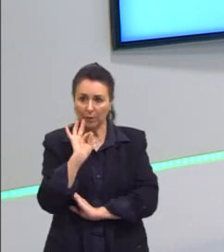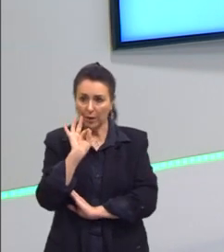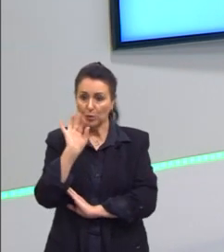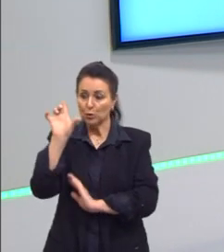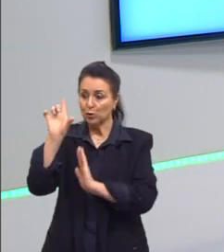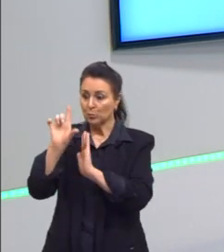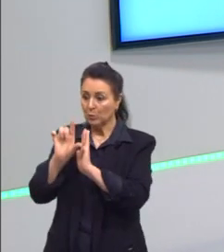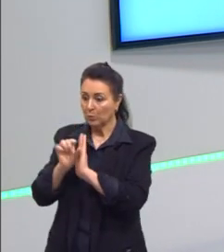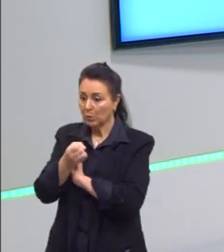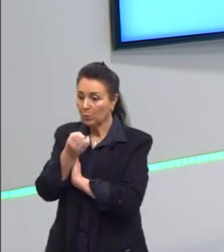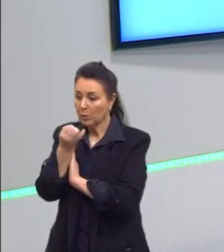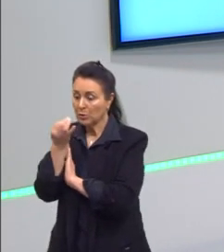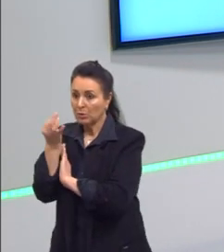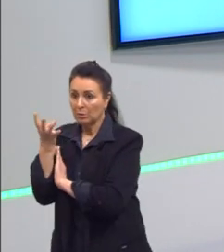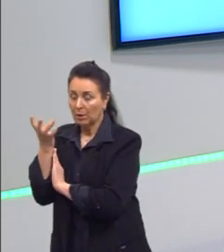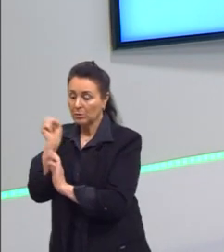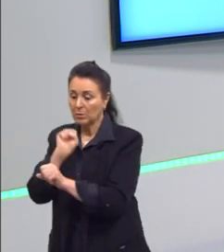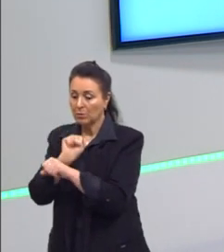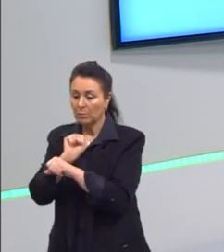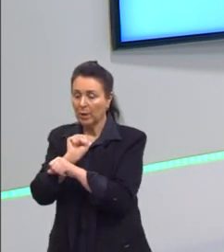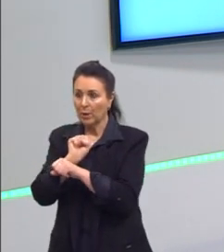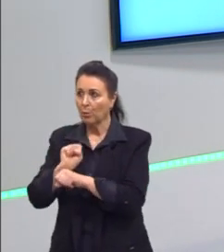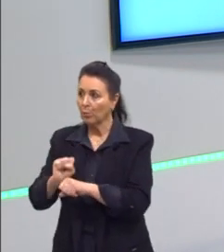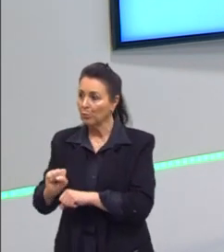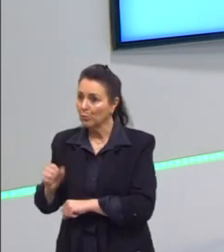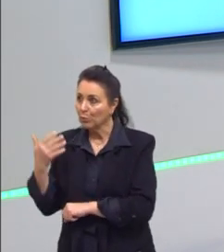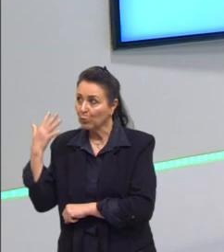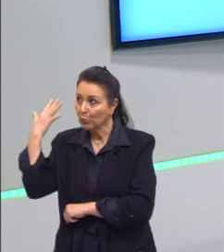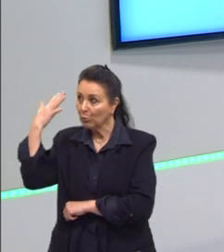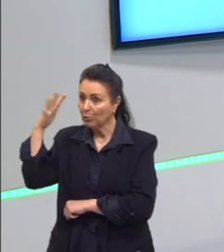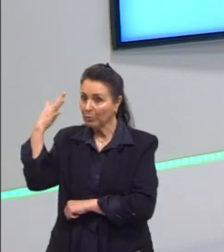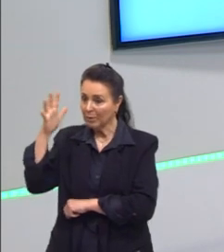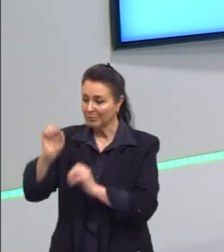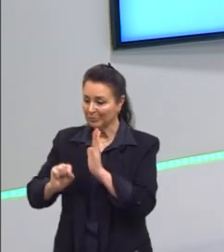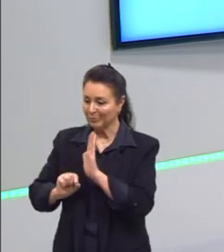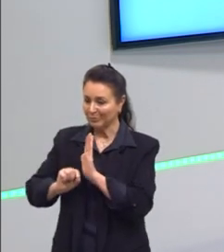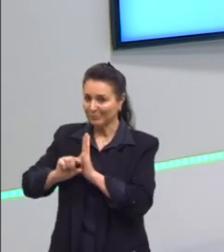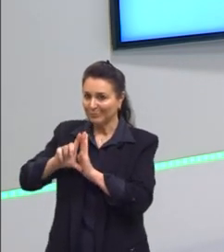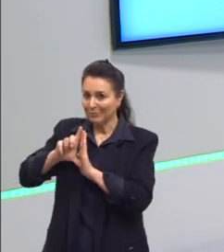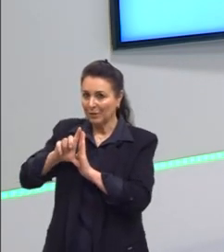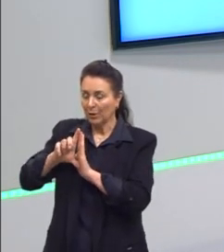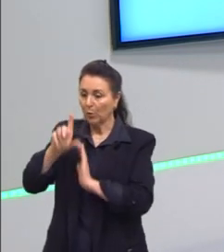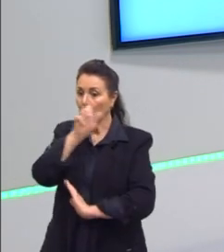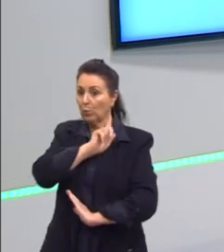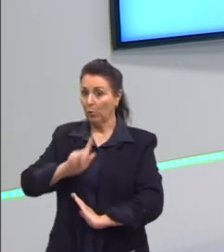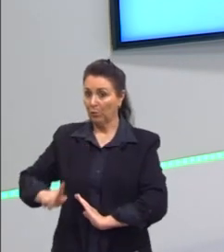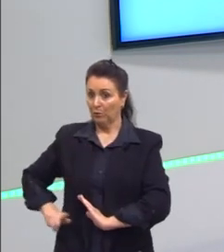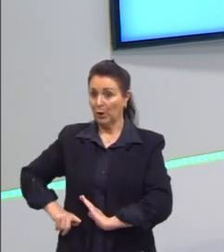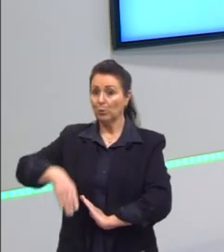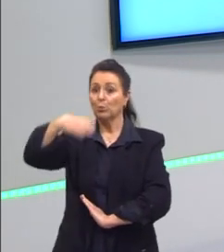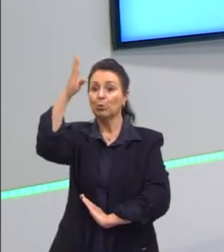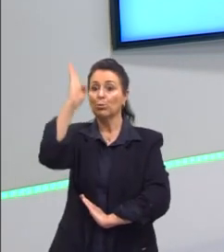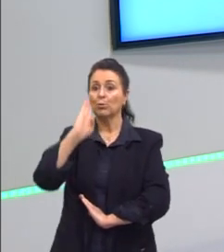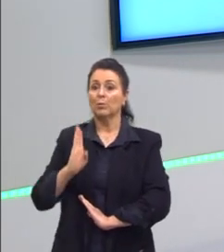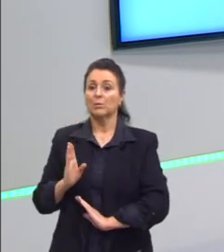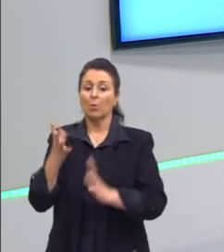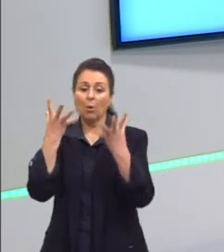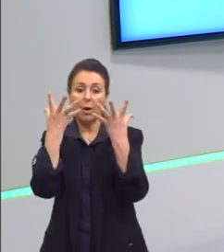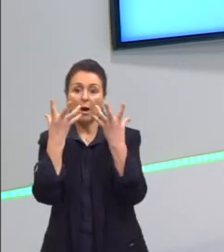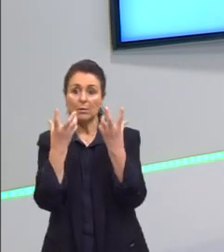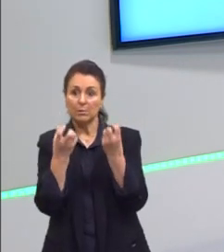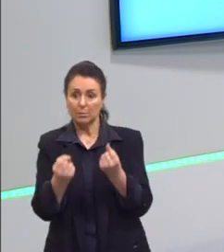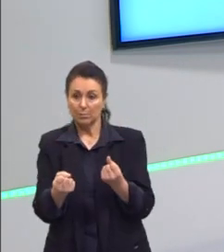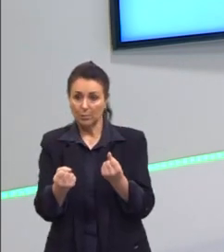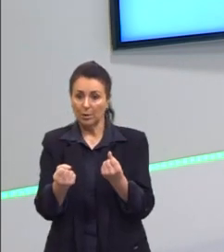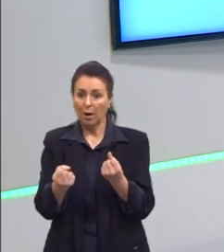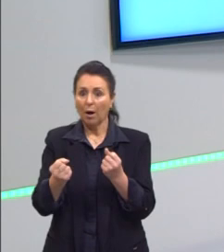oferta e iam esperar o preço deles subir. Quer dizer o quê? Que o governo brasileiro estava assumindo o